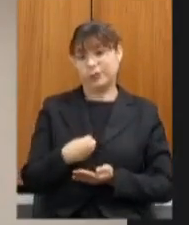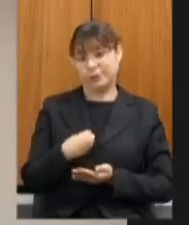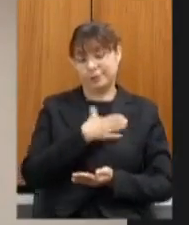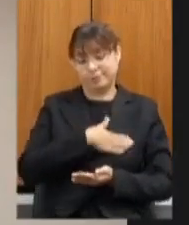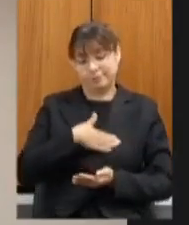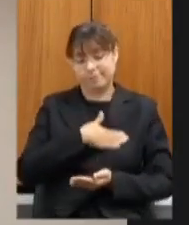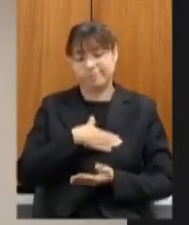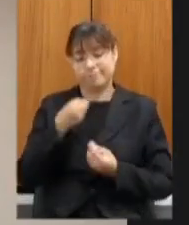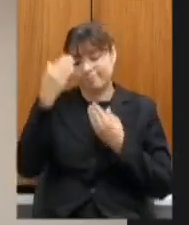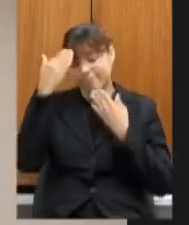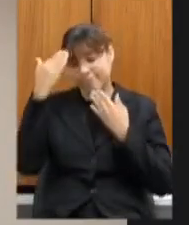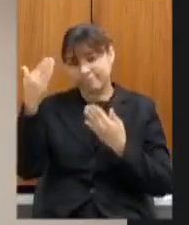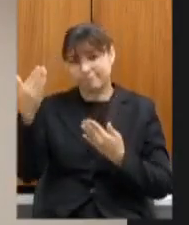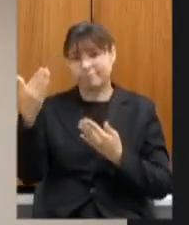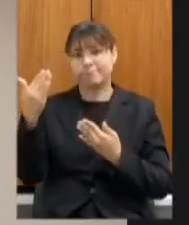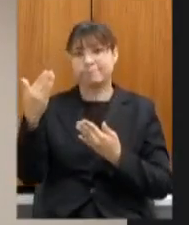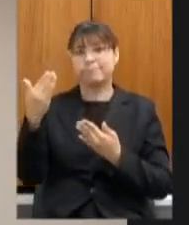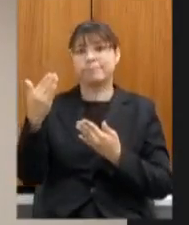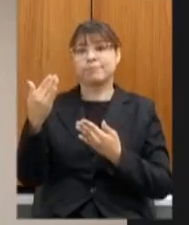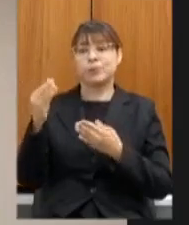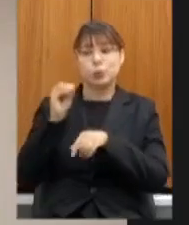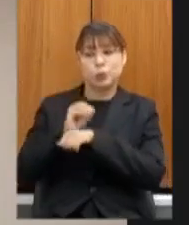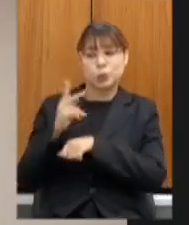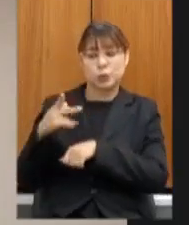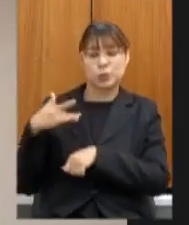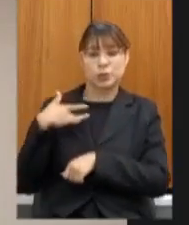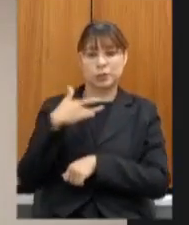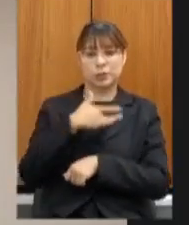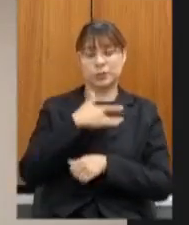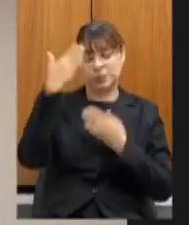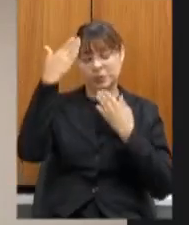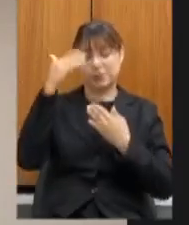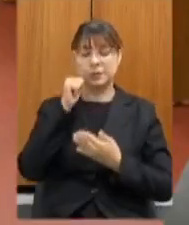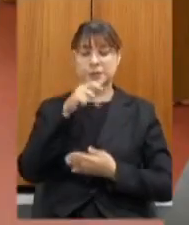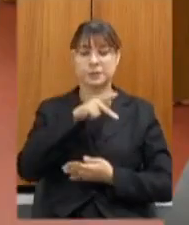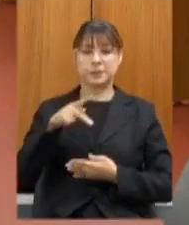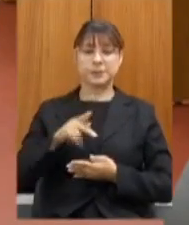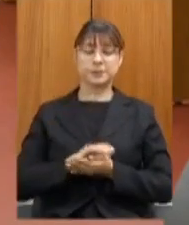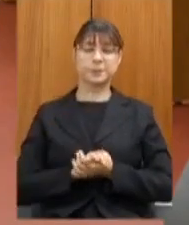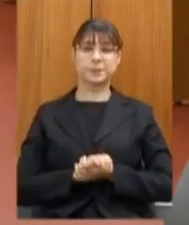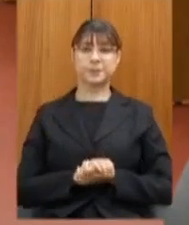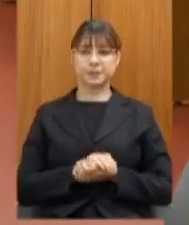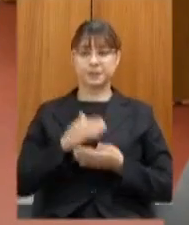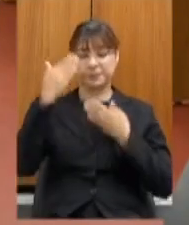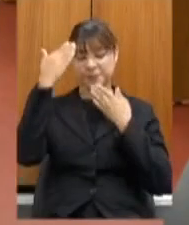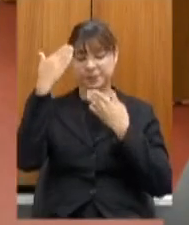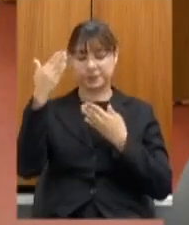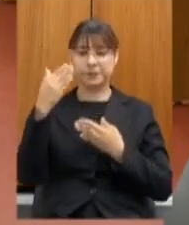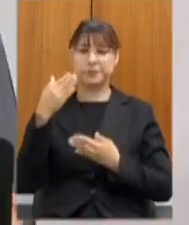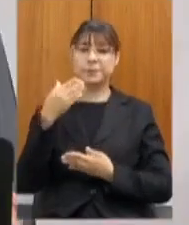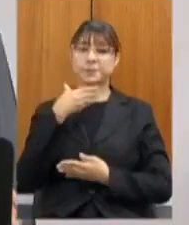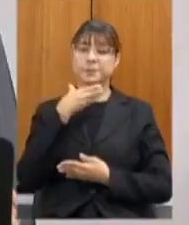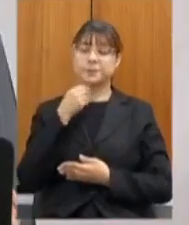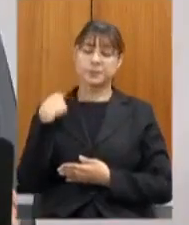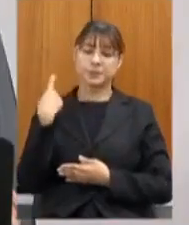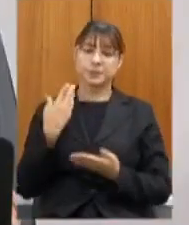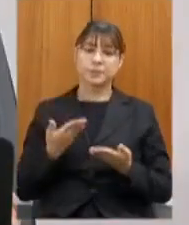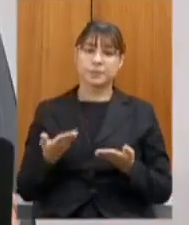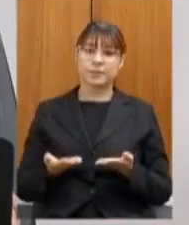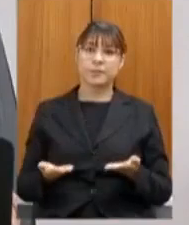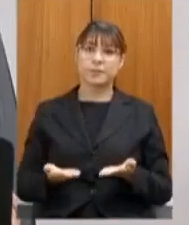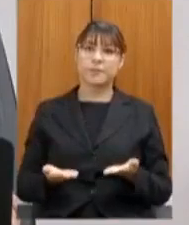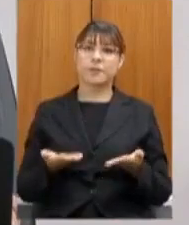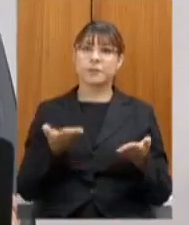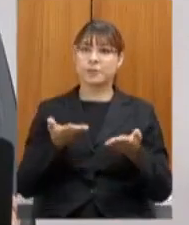muito obrigado e curte da sua saúde muito obrigado presidente obrigada deputado passo agora para as